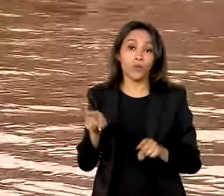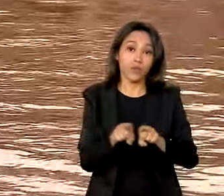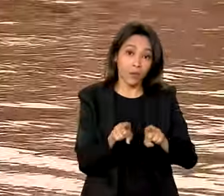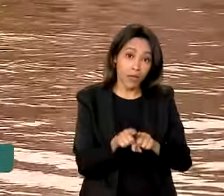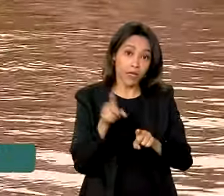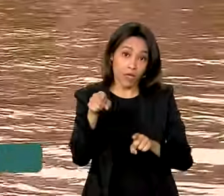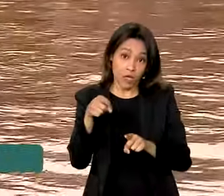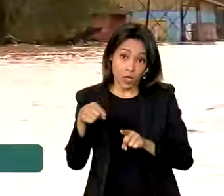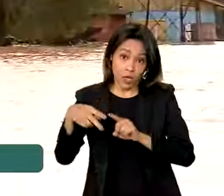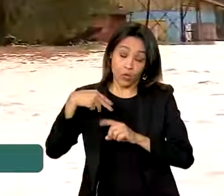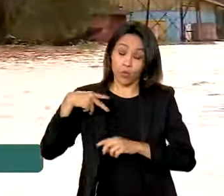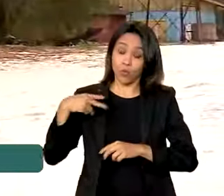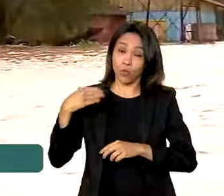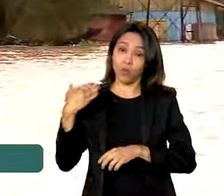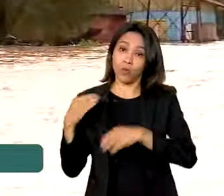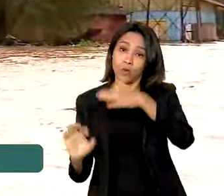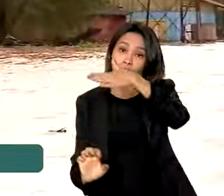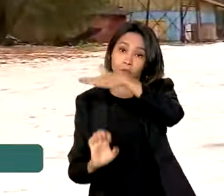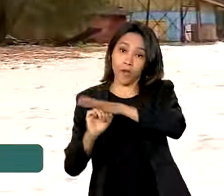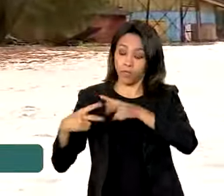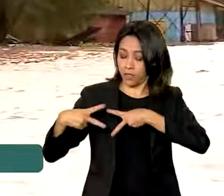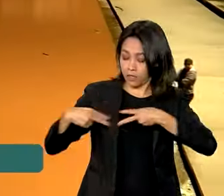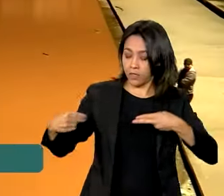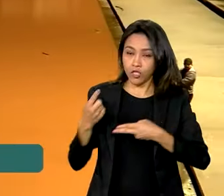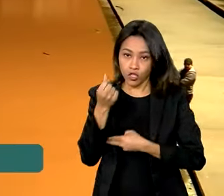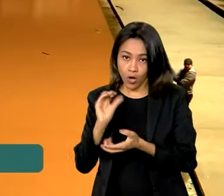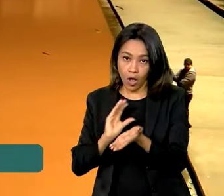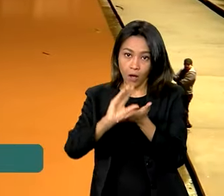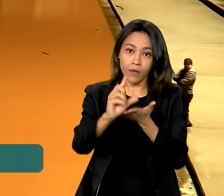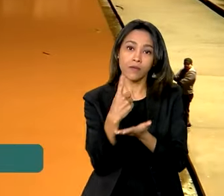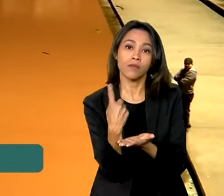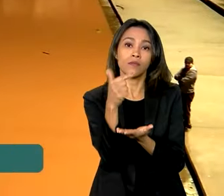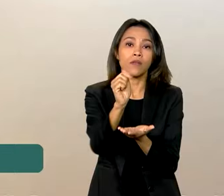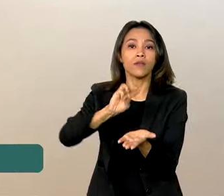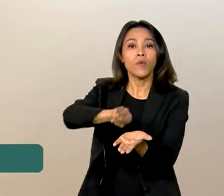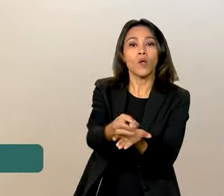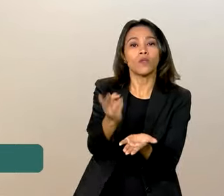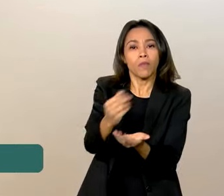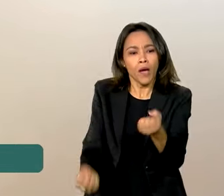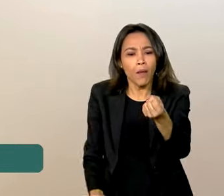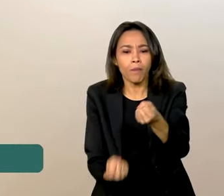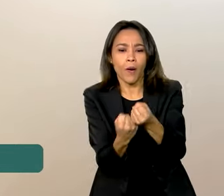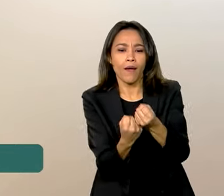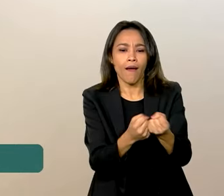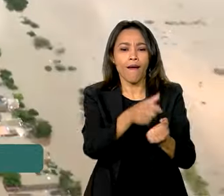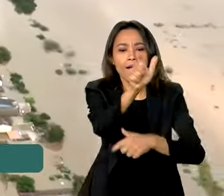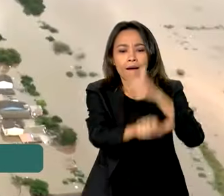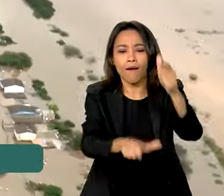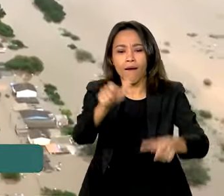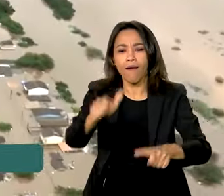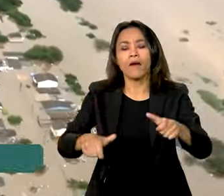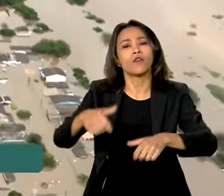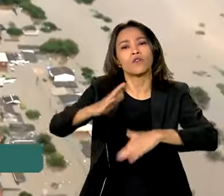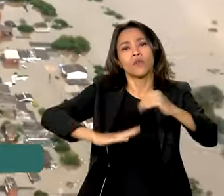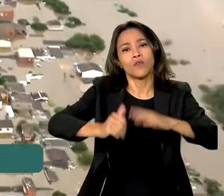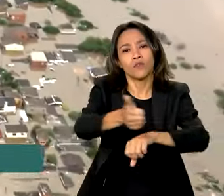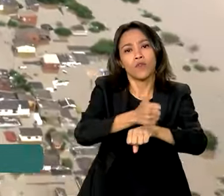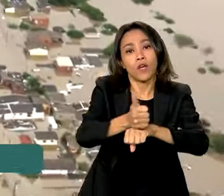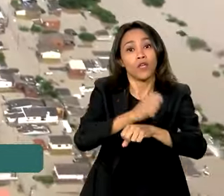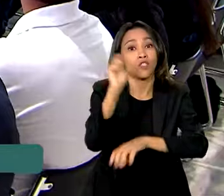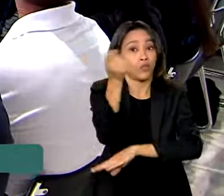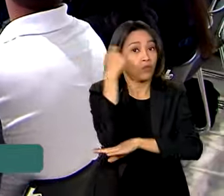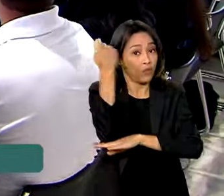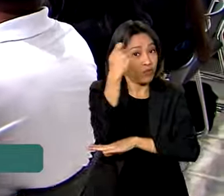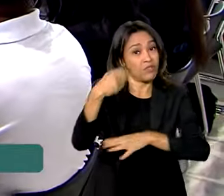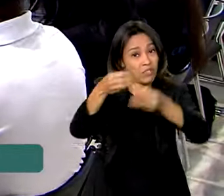Petrobras vai destinar 17 milhões de reais para apoio aos catadores do Rio Grande do Sul, afetados pelas enchentes.